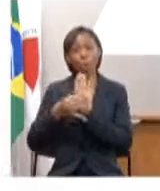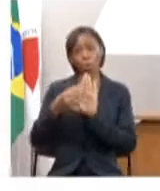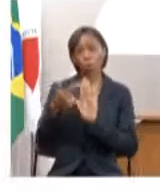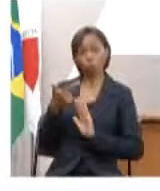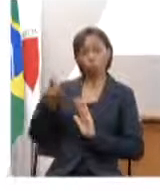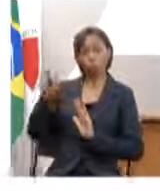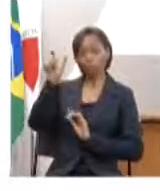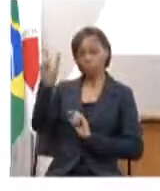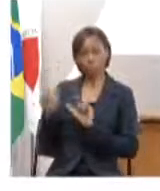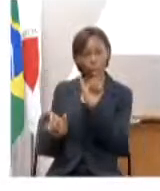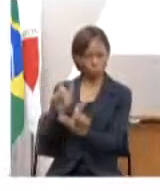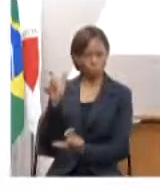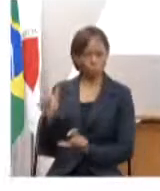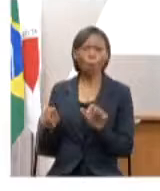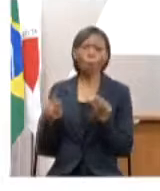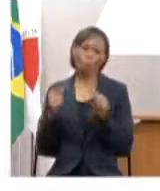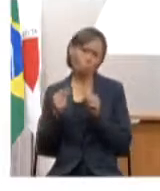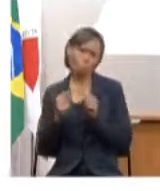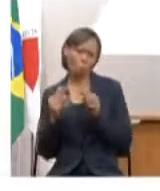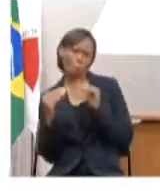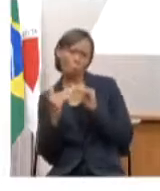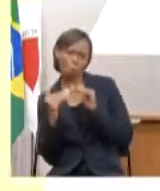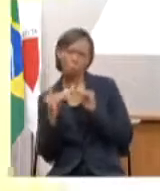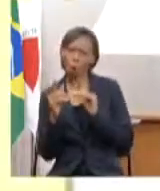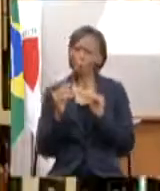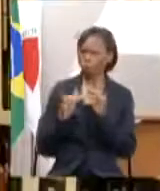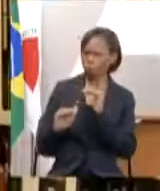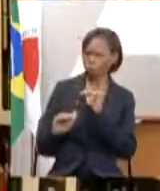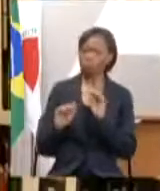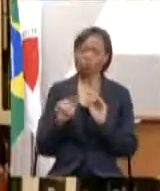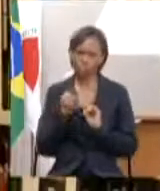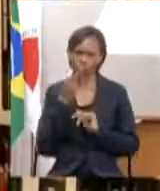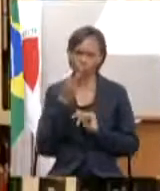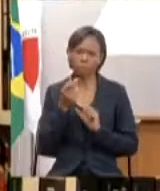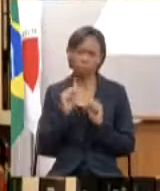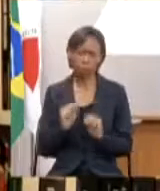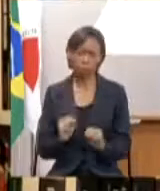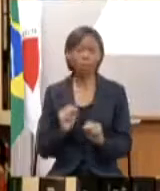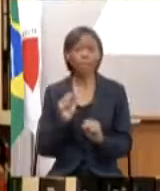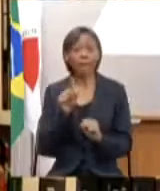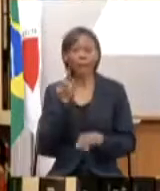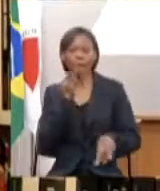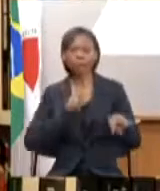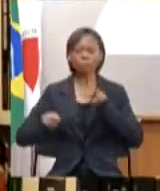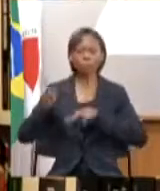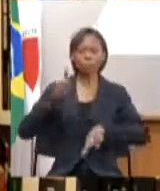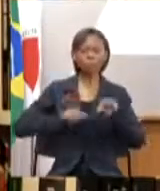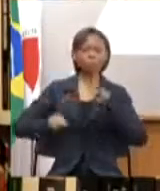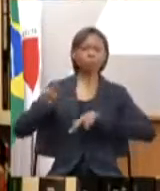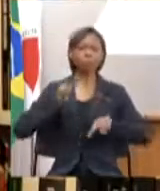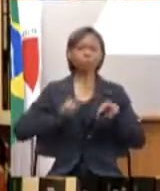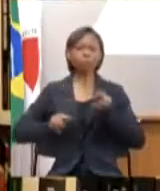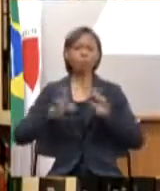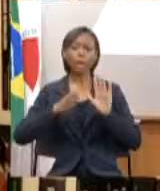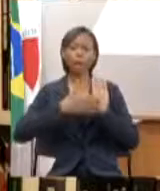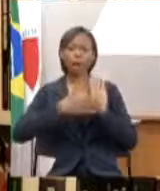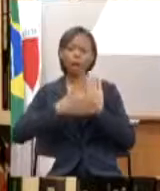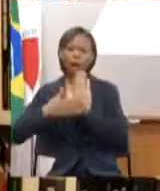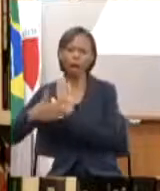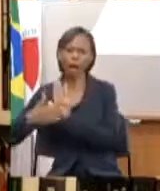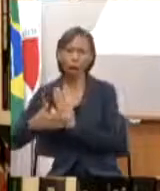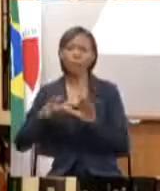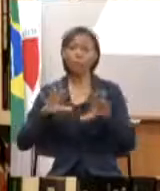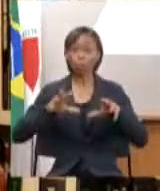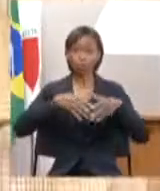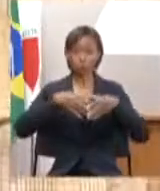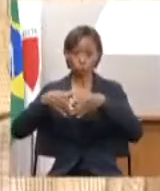pessoas, indicando se concorda ou discorda. Todas as contribuições serão analisadas, assim como as propostas recebidas nos grupos